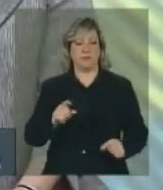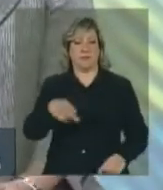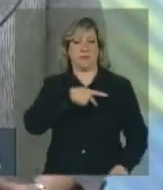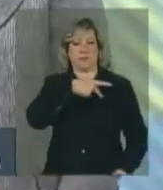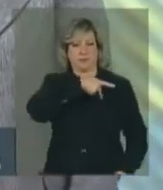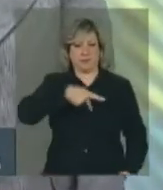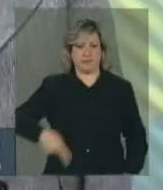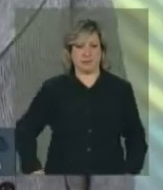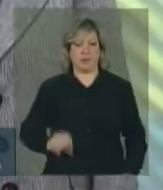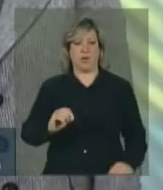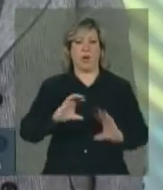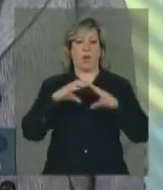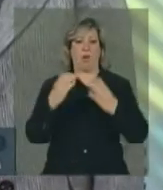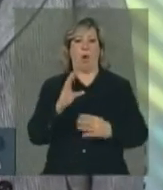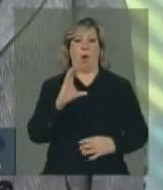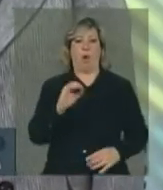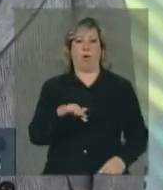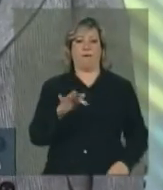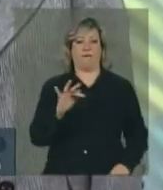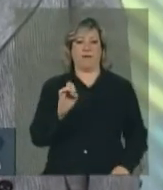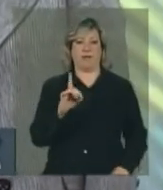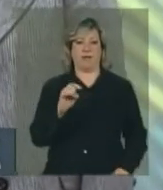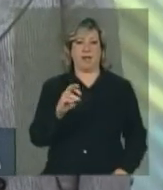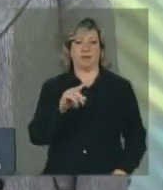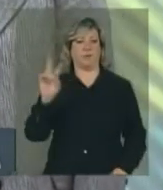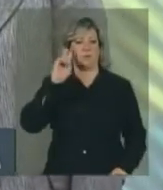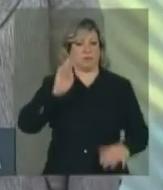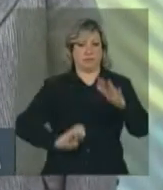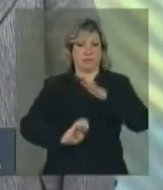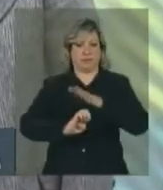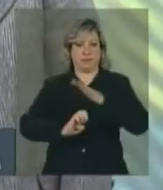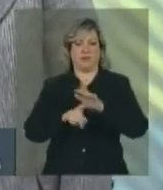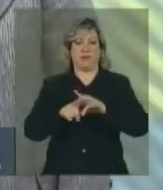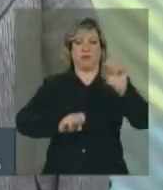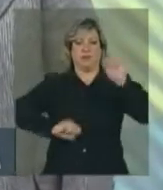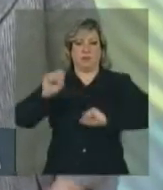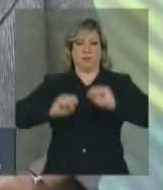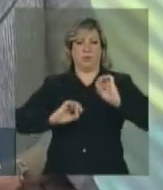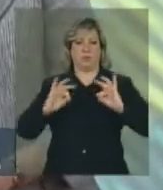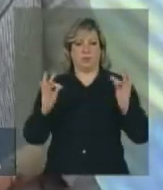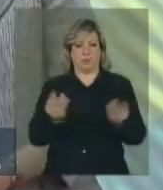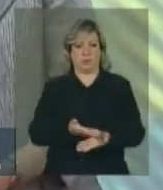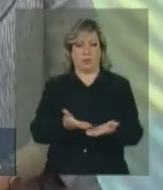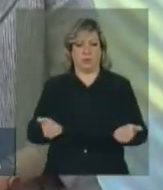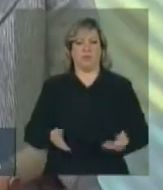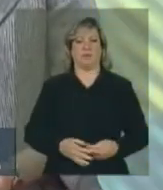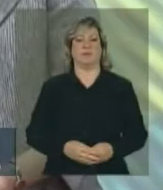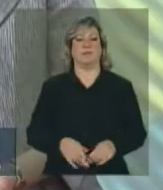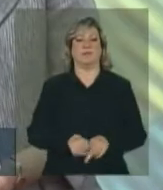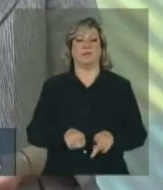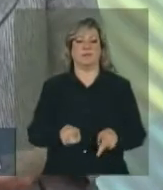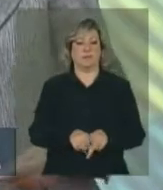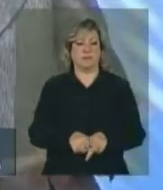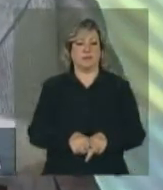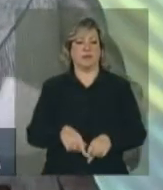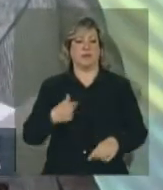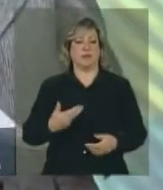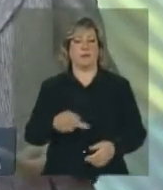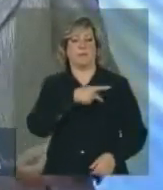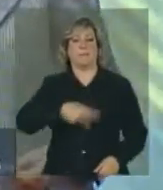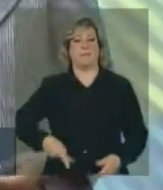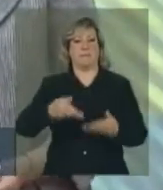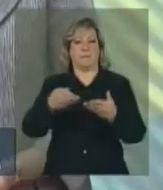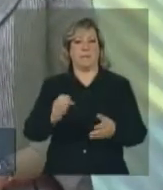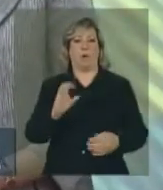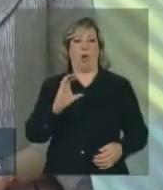presidente da Confederação de Empresários e Industriais da Turquia, senhor Robson Drade, presidente